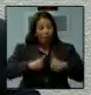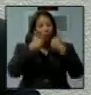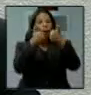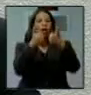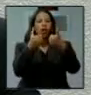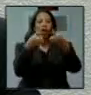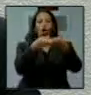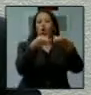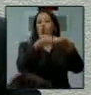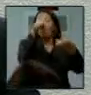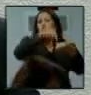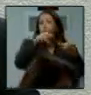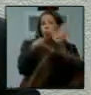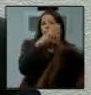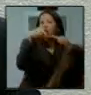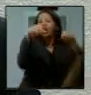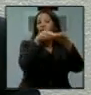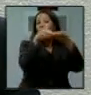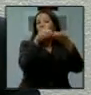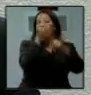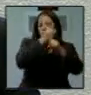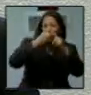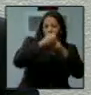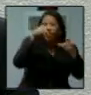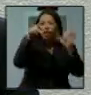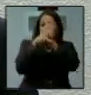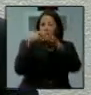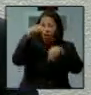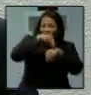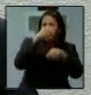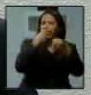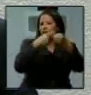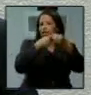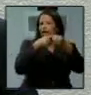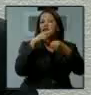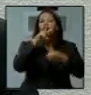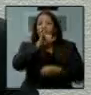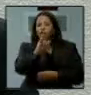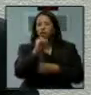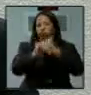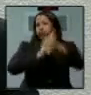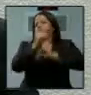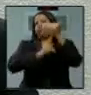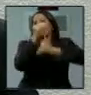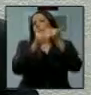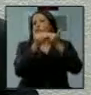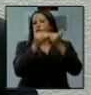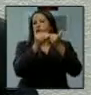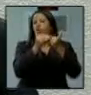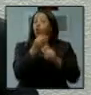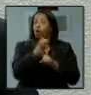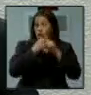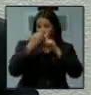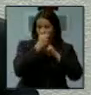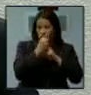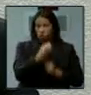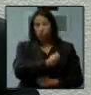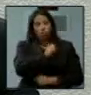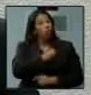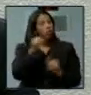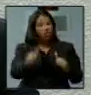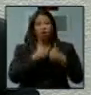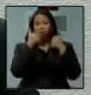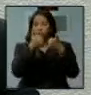comunidade, quer nos parecer um modelo adequado. Esta é a razão e a importância deste